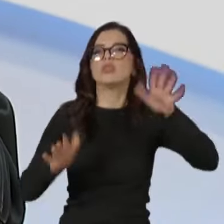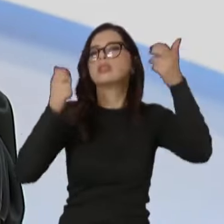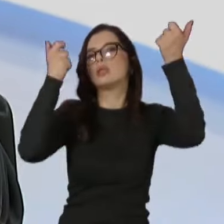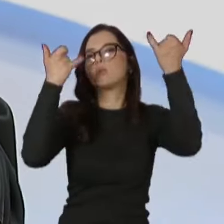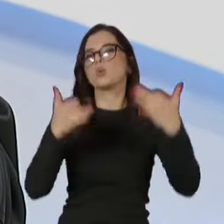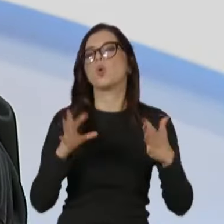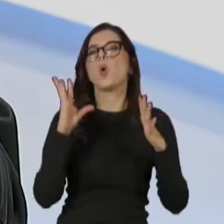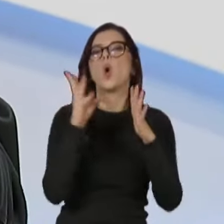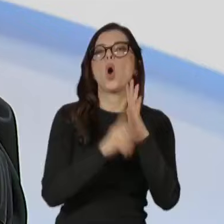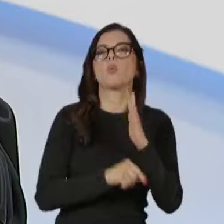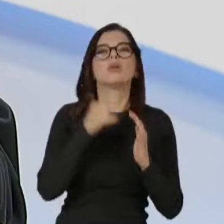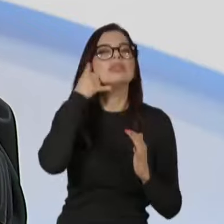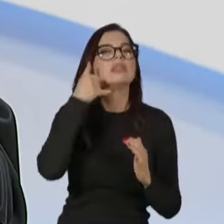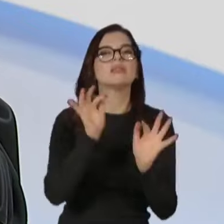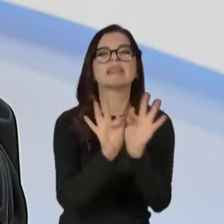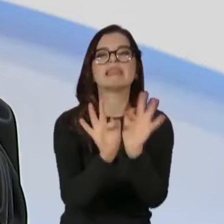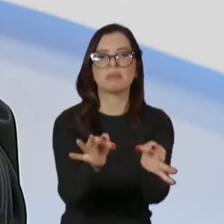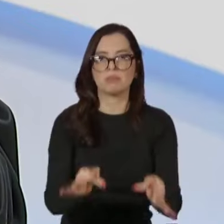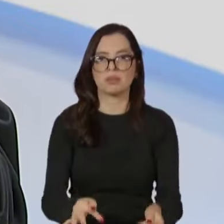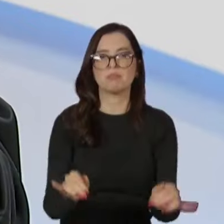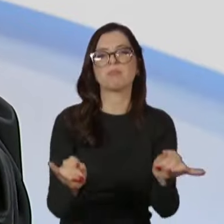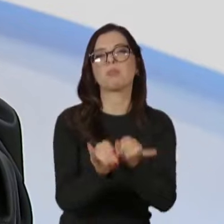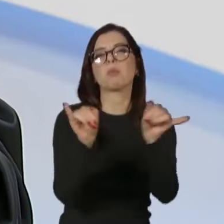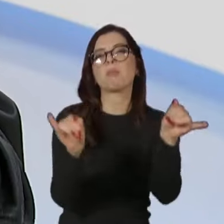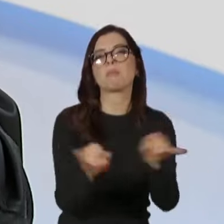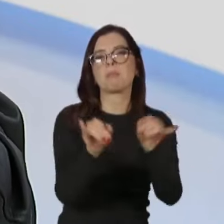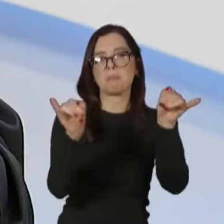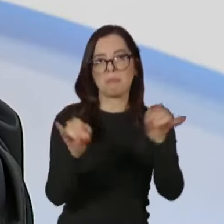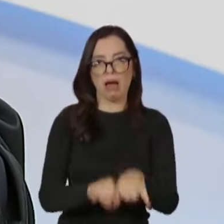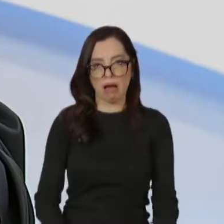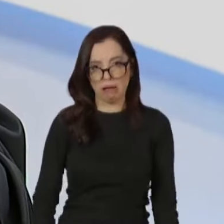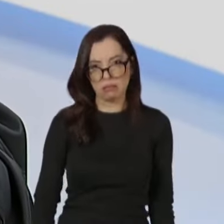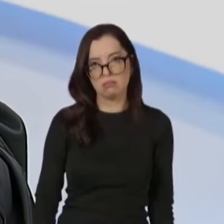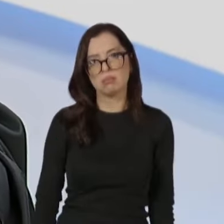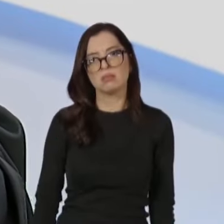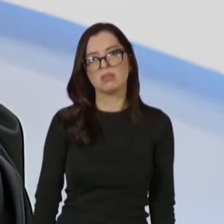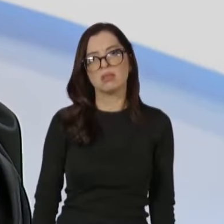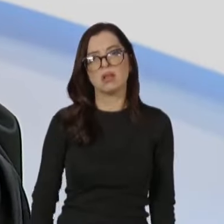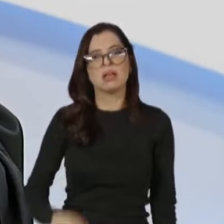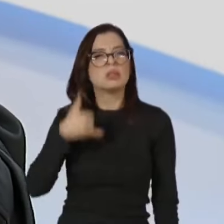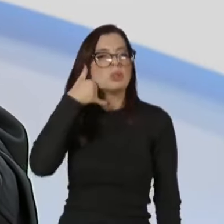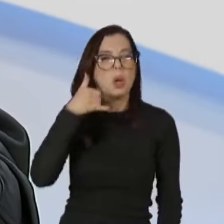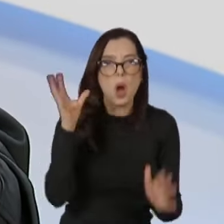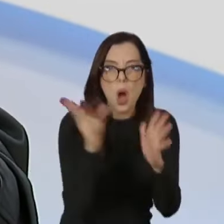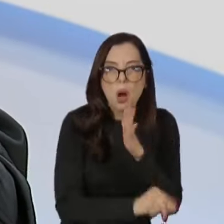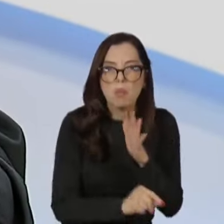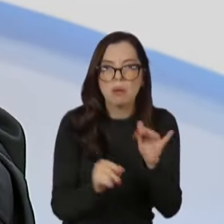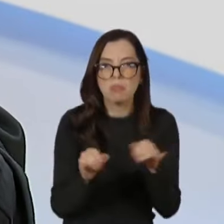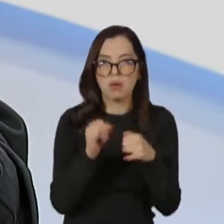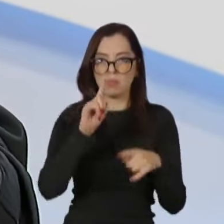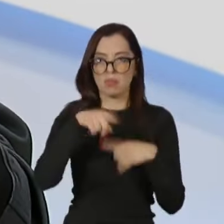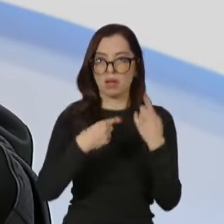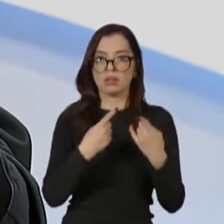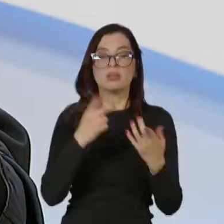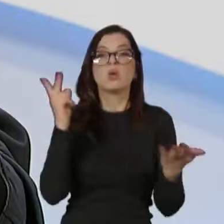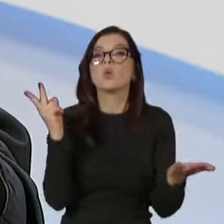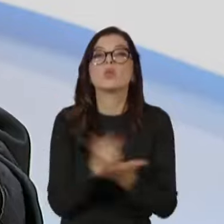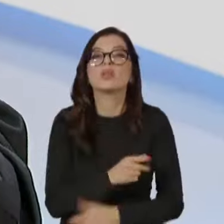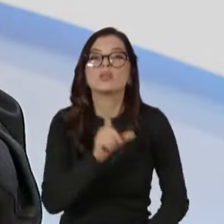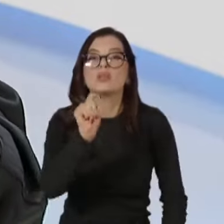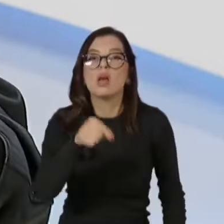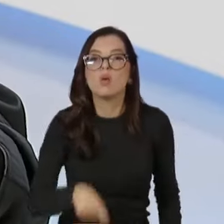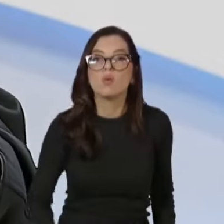menor importância, porque o cara roubava um celular, ia tomar uma cervejinha e que a polícia estava